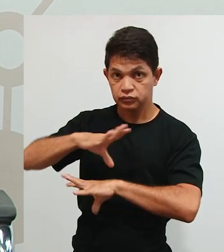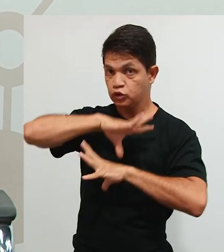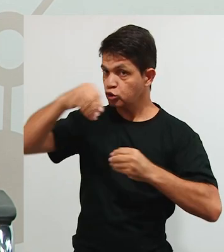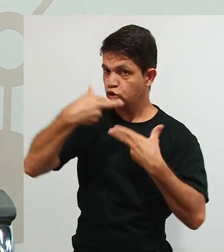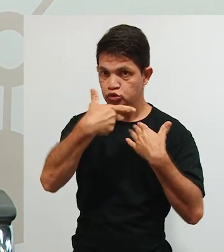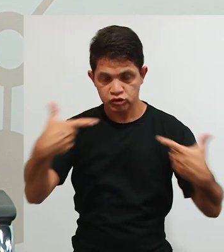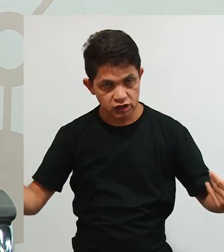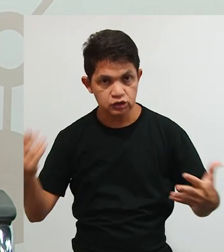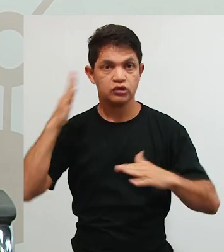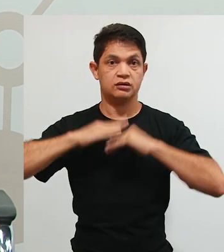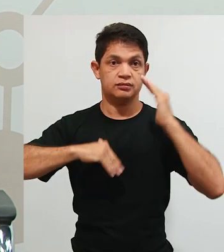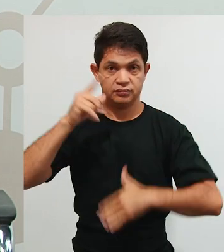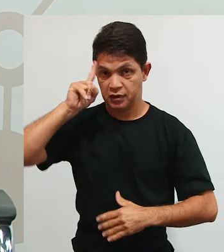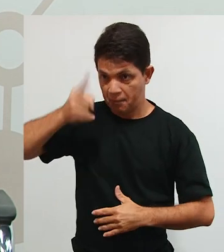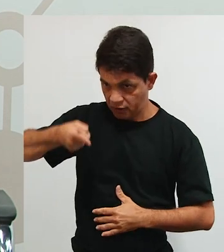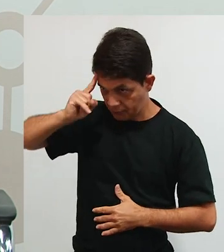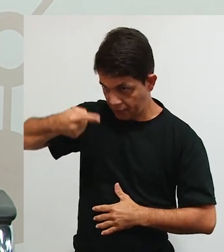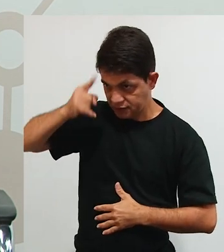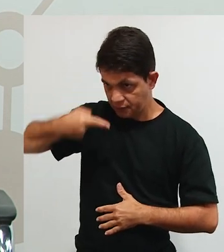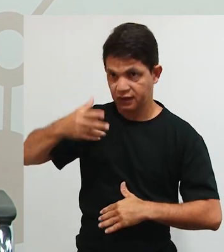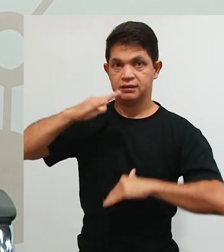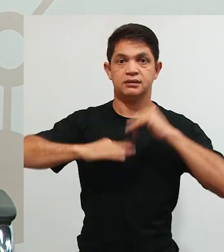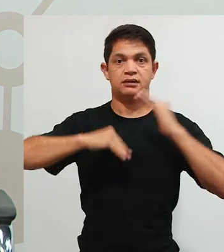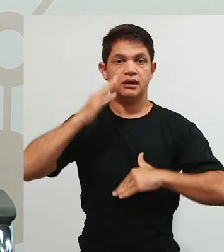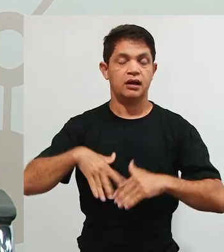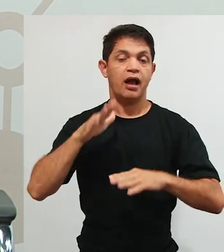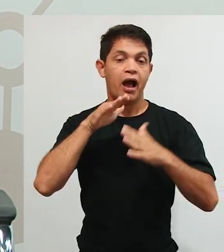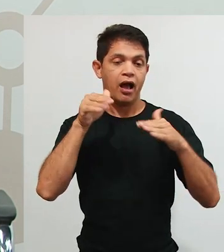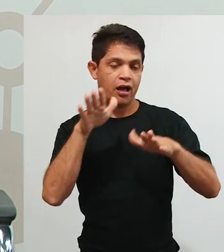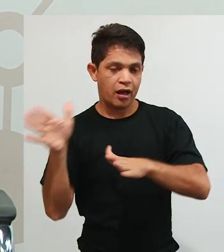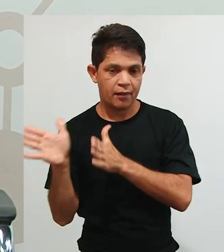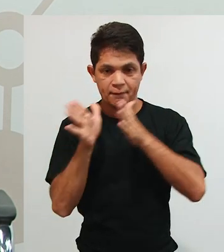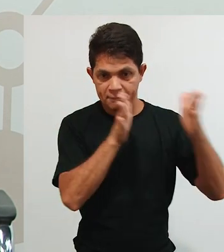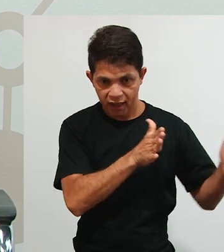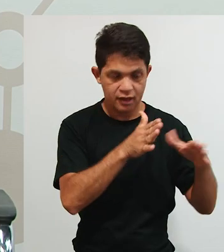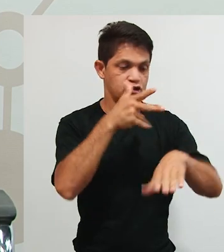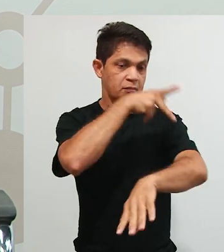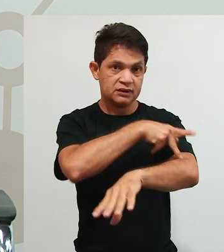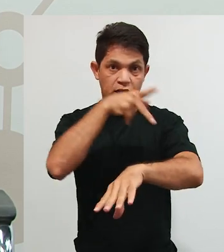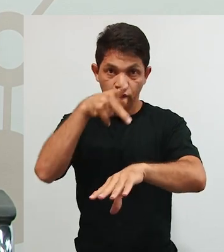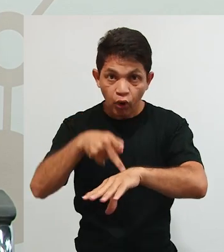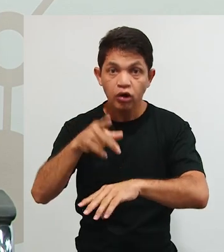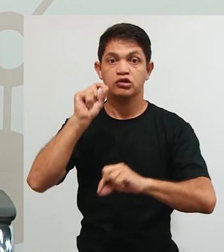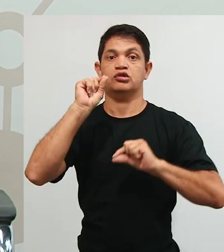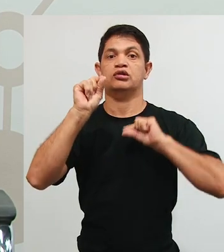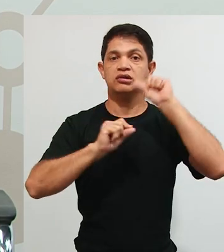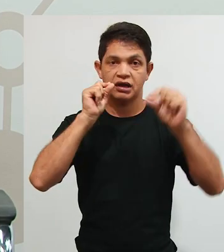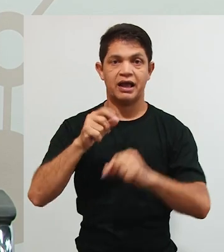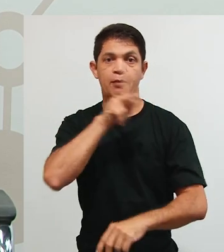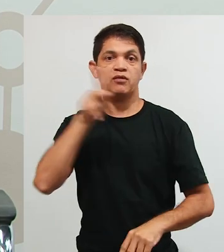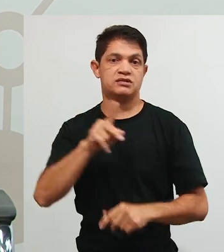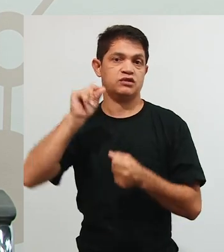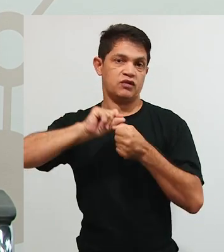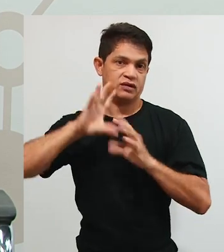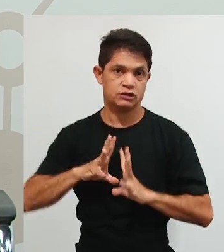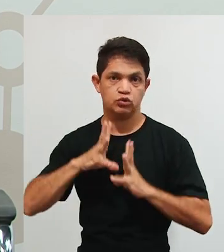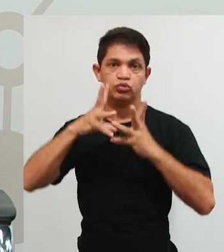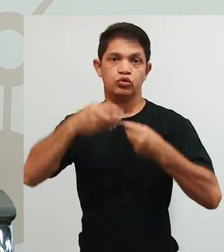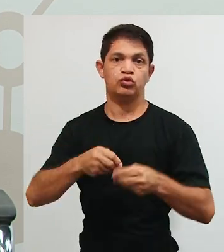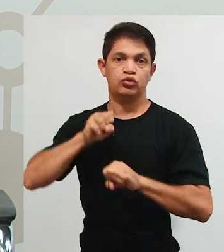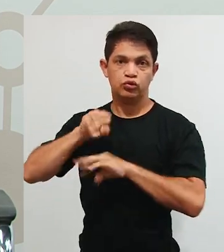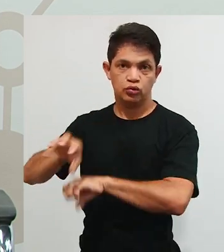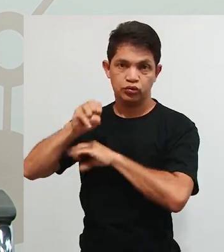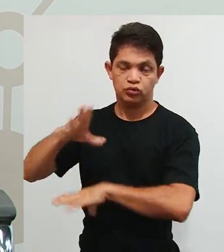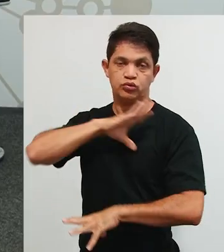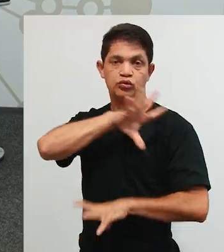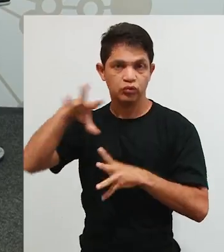coisas. Então, a prática pedagógica nessa concepção parte do professor, né? A gente não comentou,